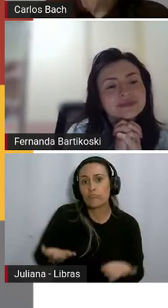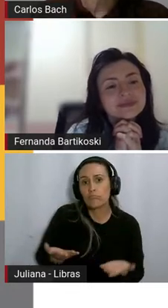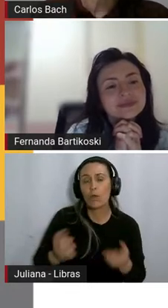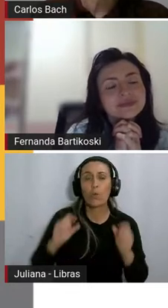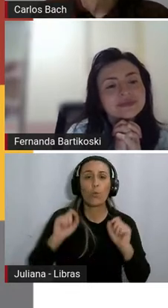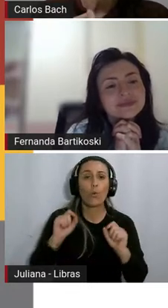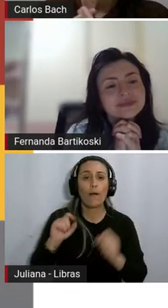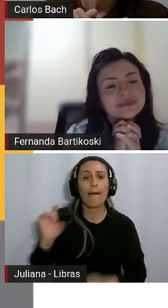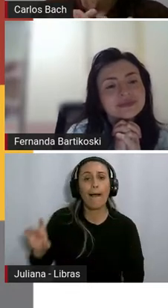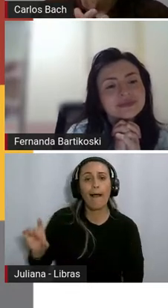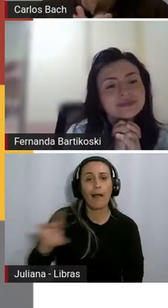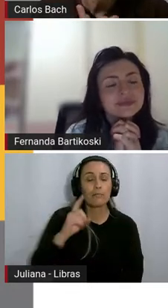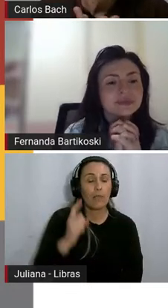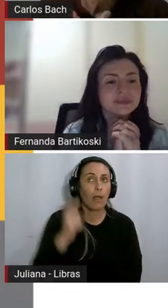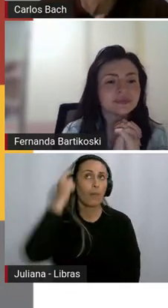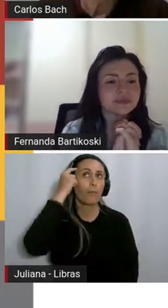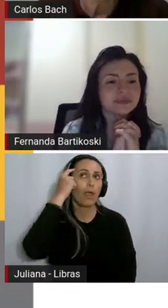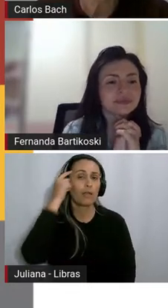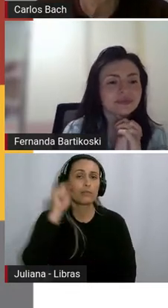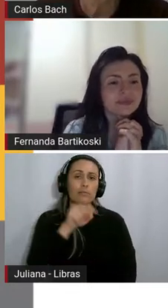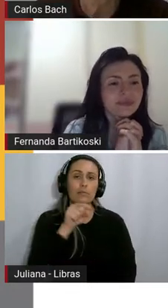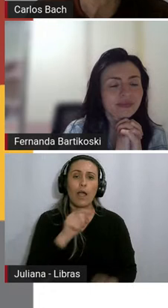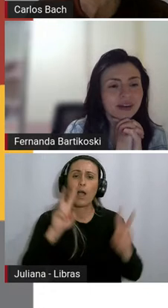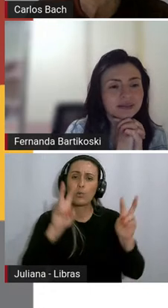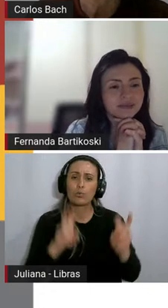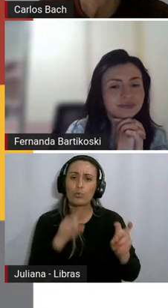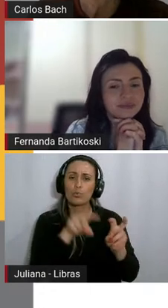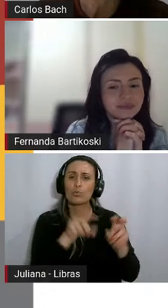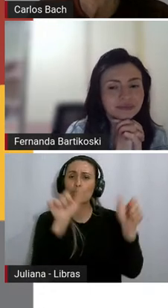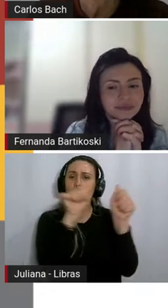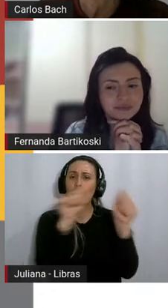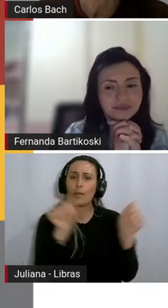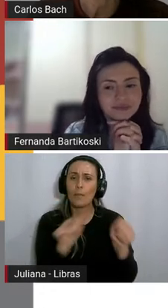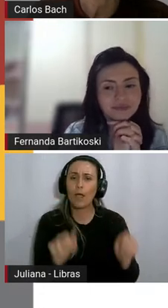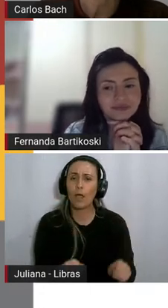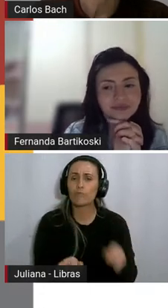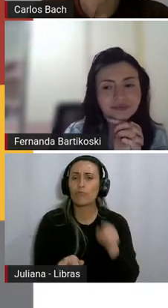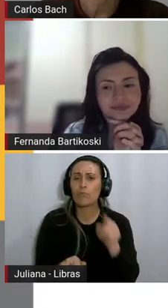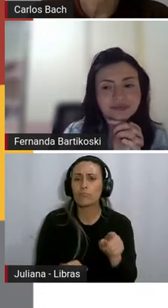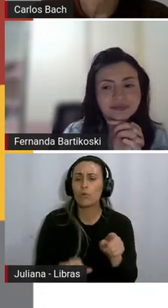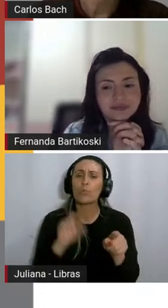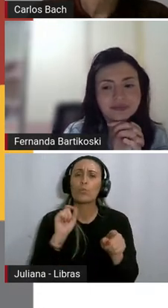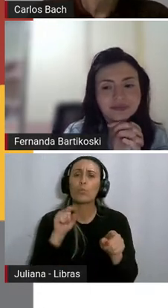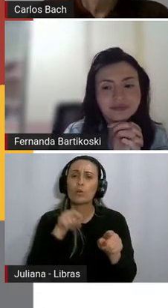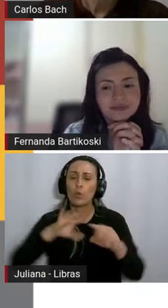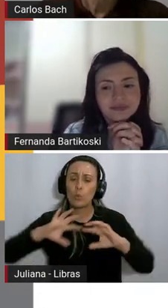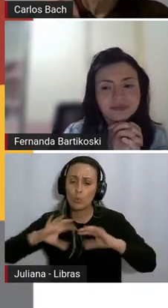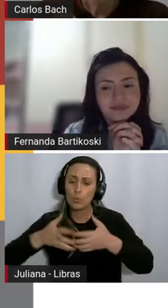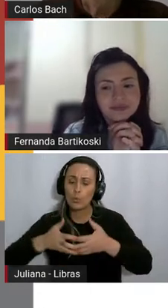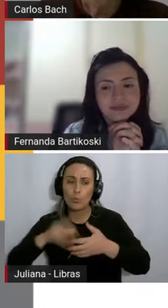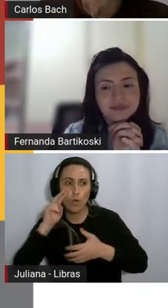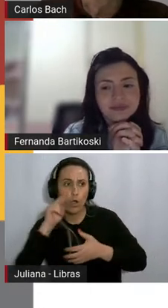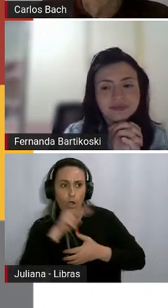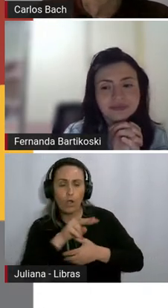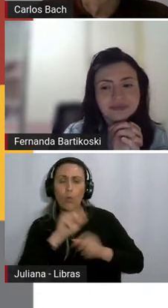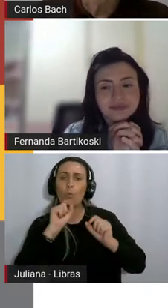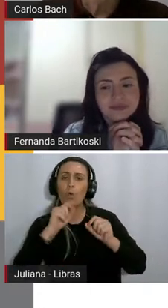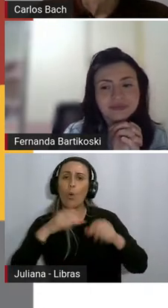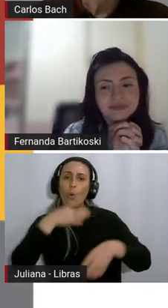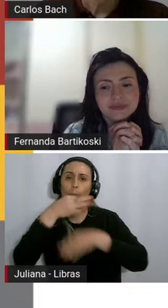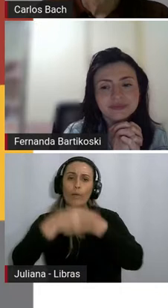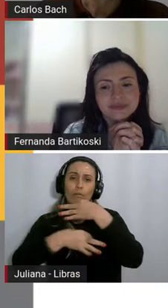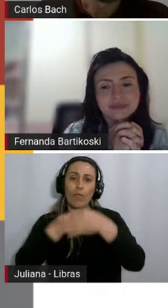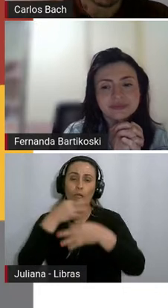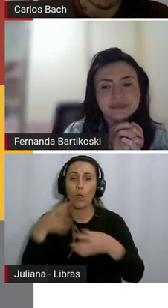sobre a imagem o que que que que foi falado dentro do do grupo sobre essas imagens agora